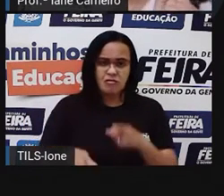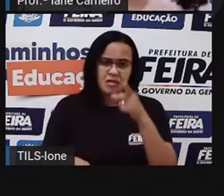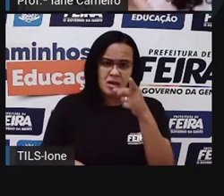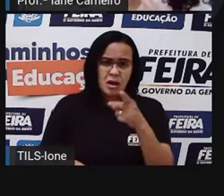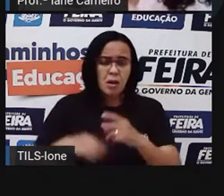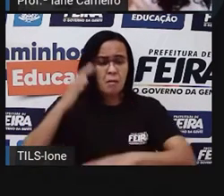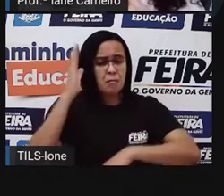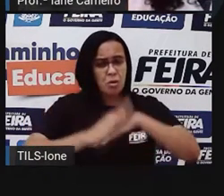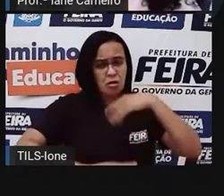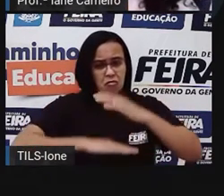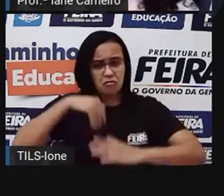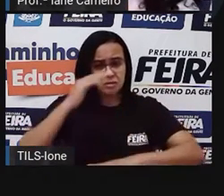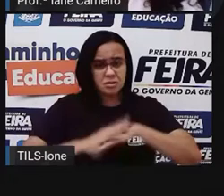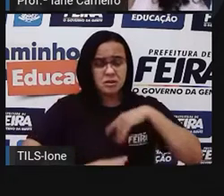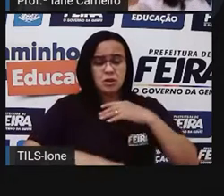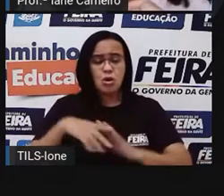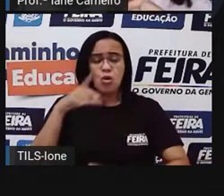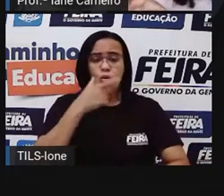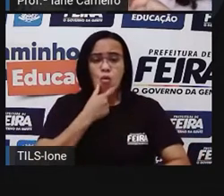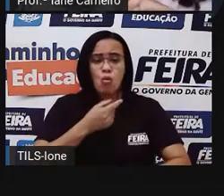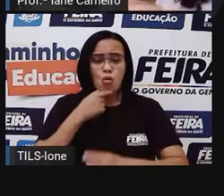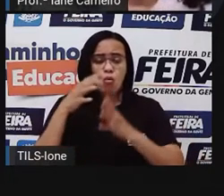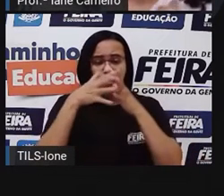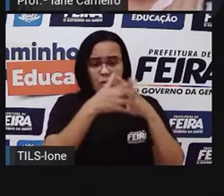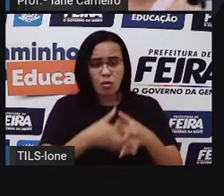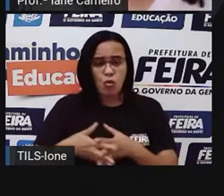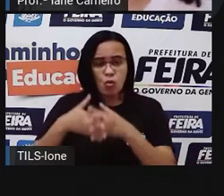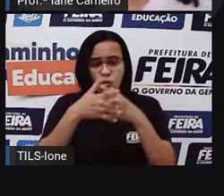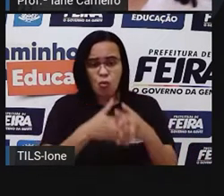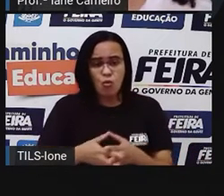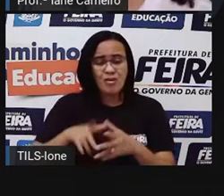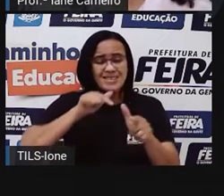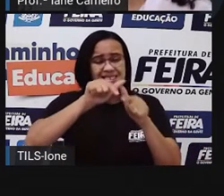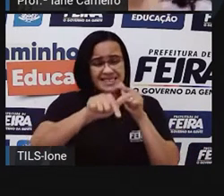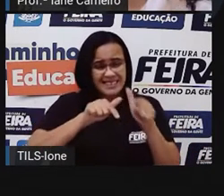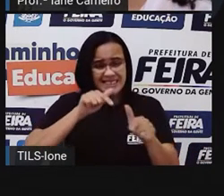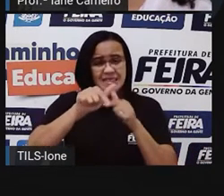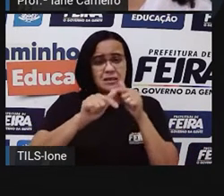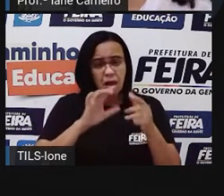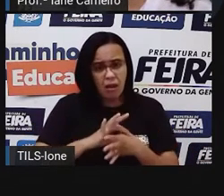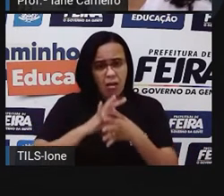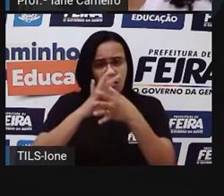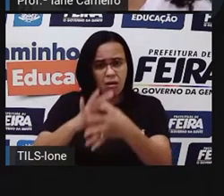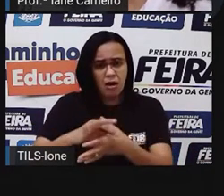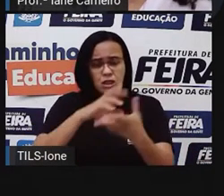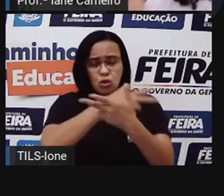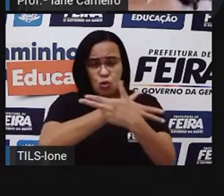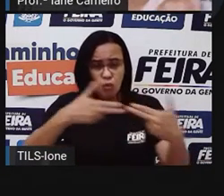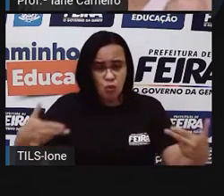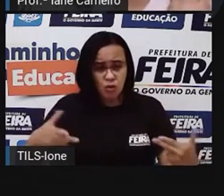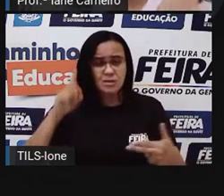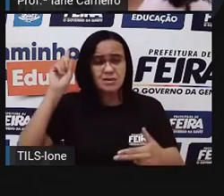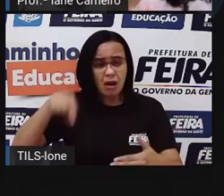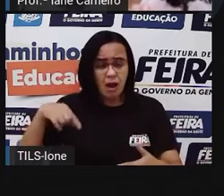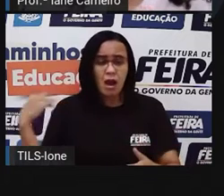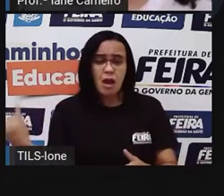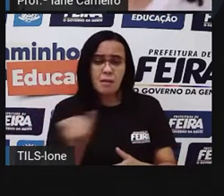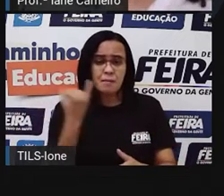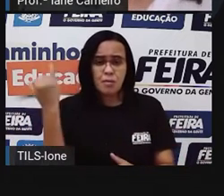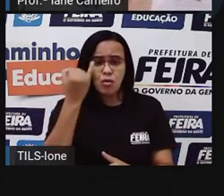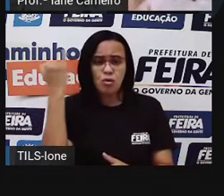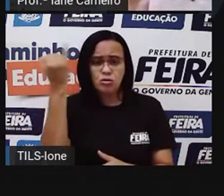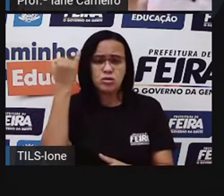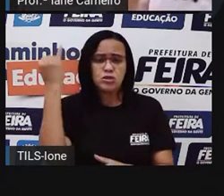para a economia brasileira, né? Então você já parou para pensar o quanto que é importante, né? A profissão do